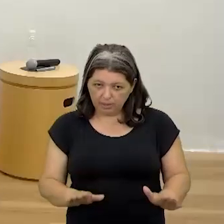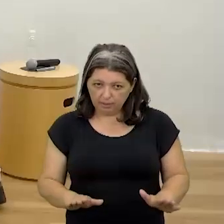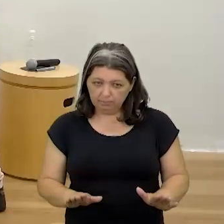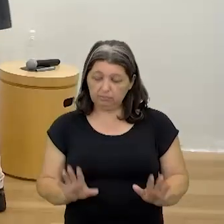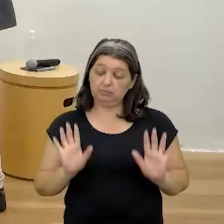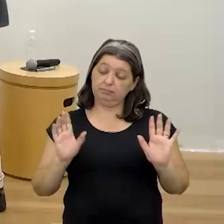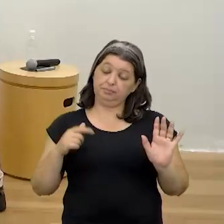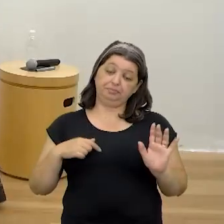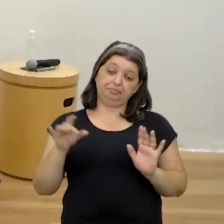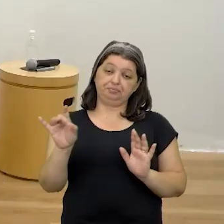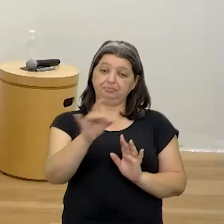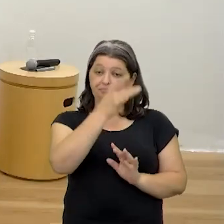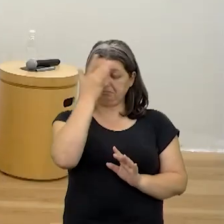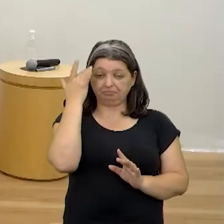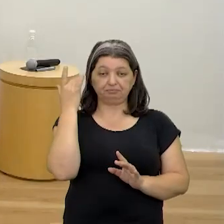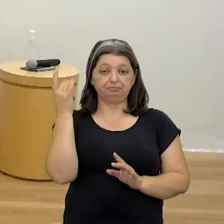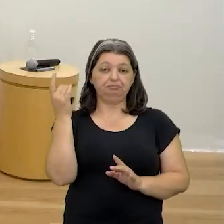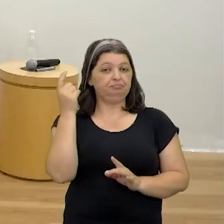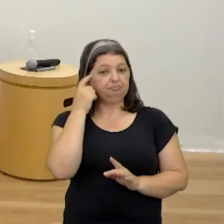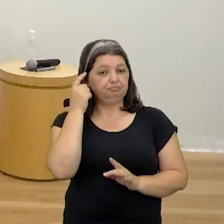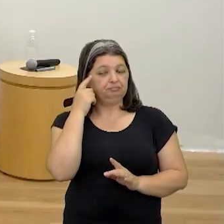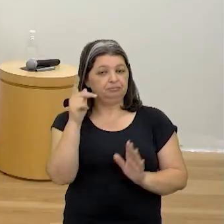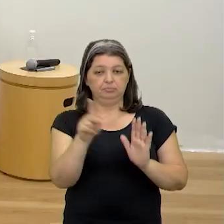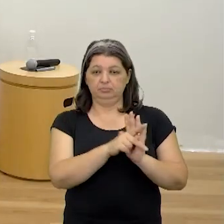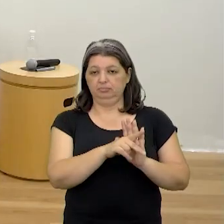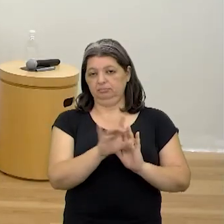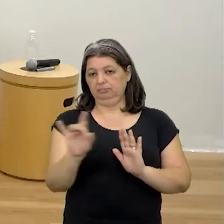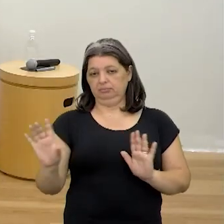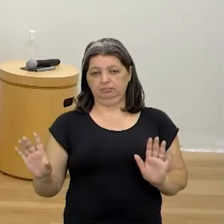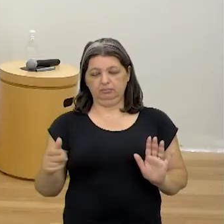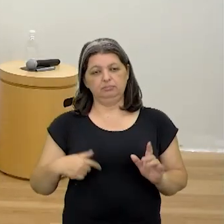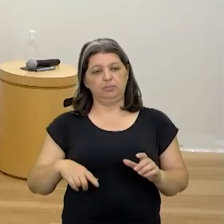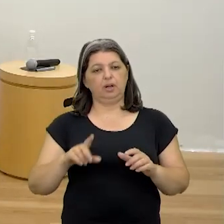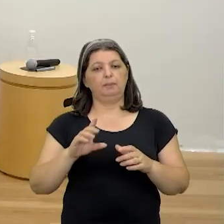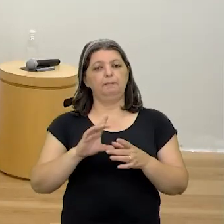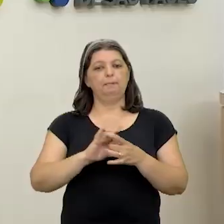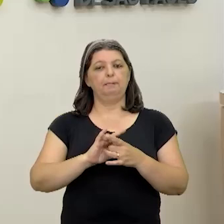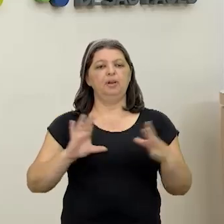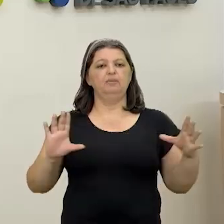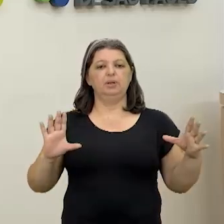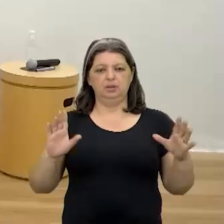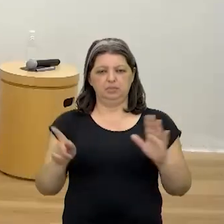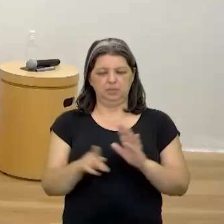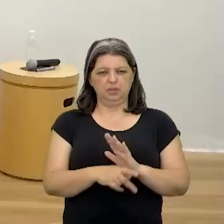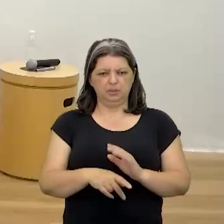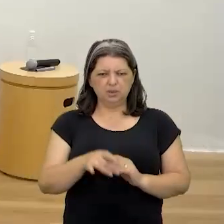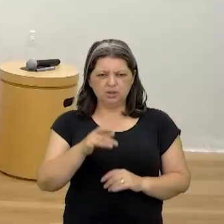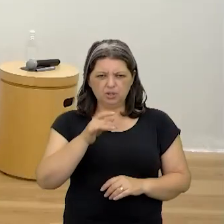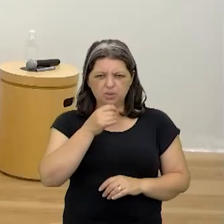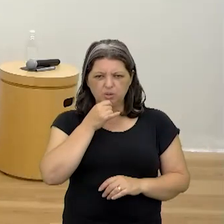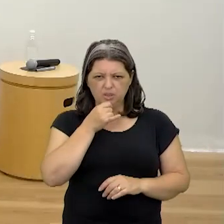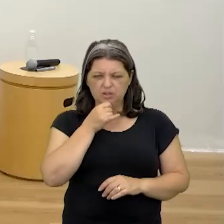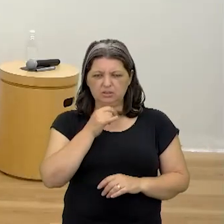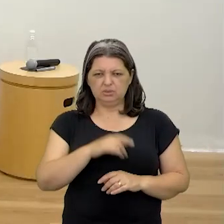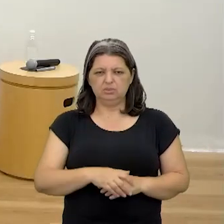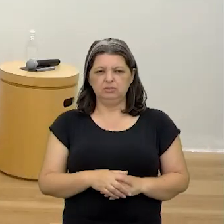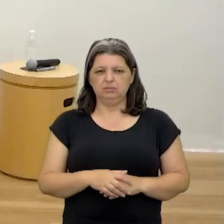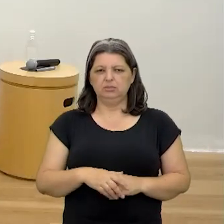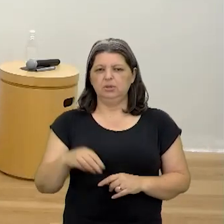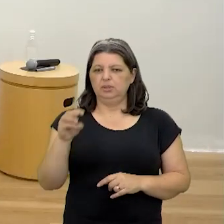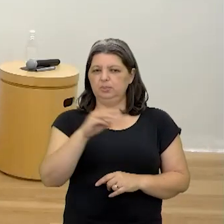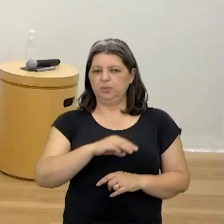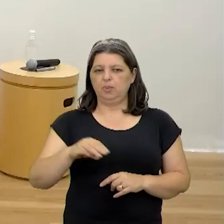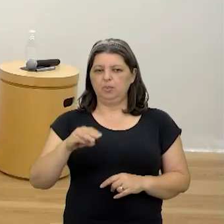Mas aí cada um pensa o que quiser, nada como a liberdade. Conhece o Milhão Fernandes? Momento Cabeção. Agora